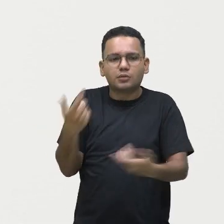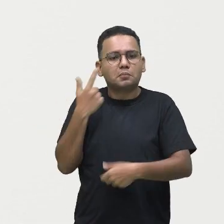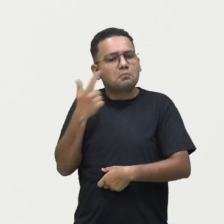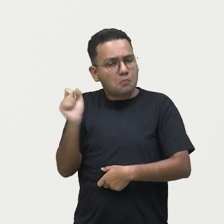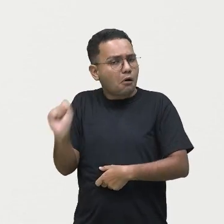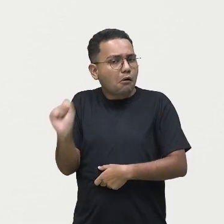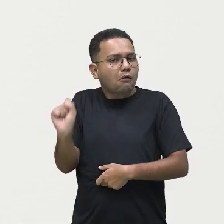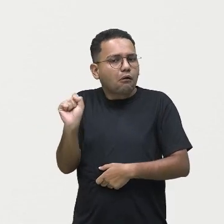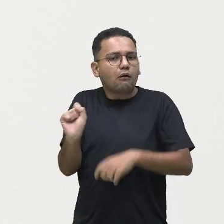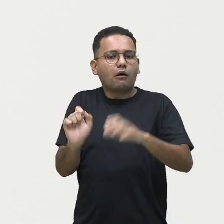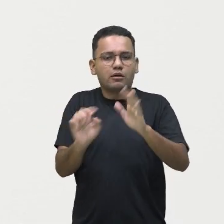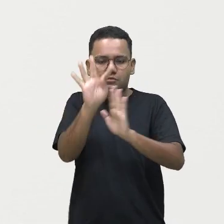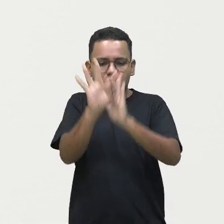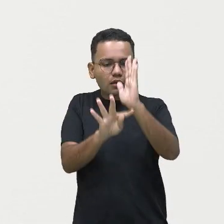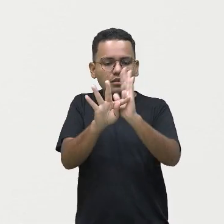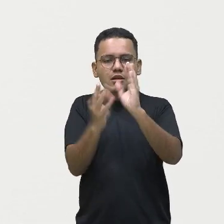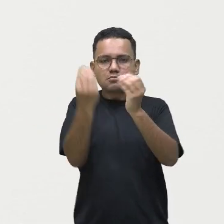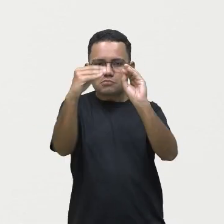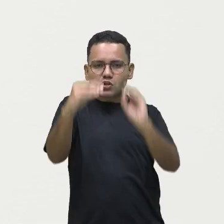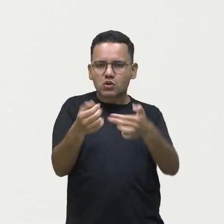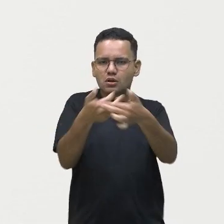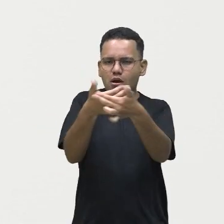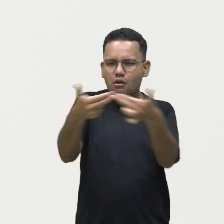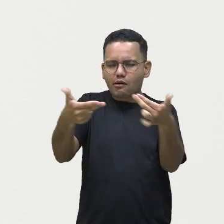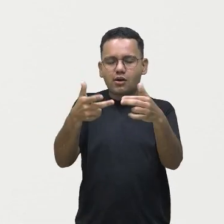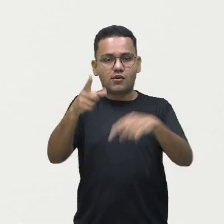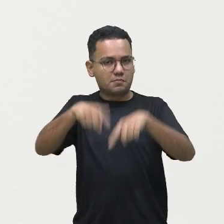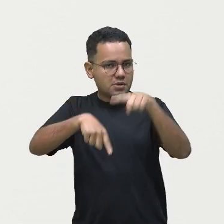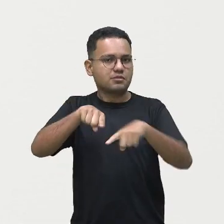ele tem essa principal função.